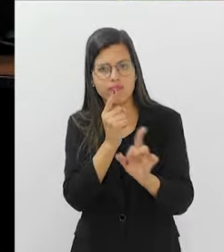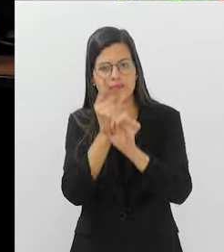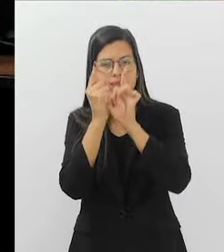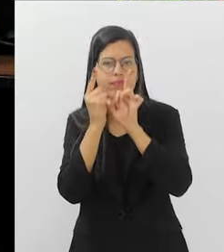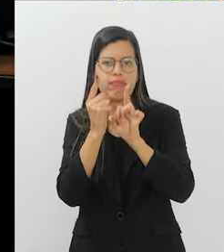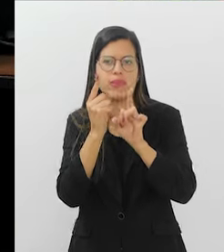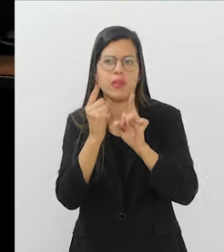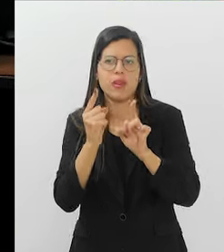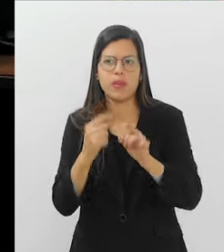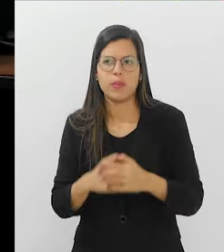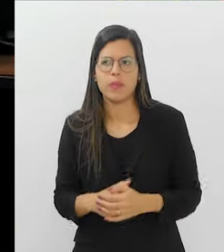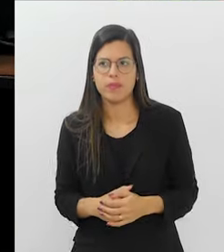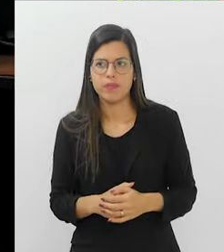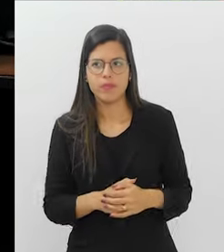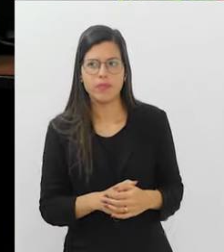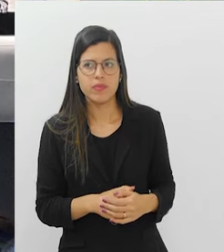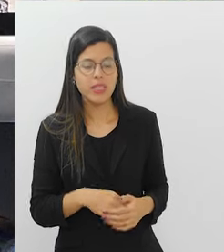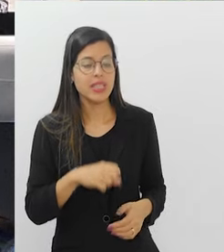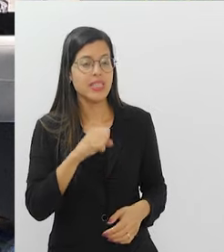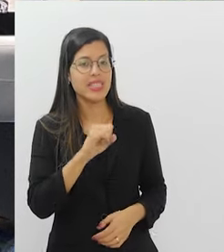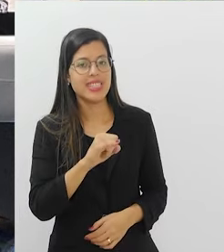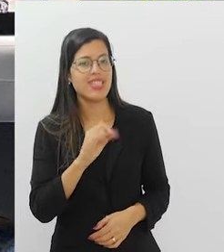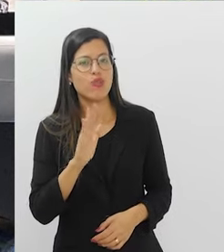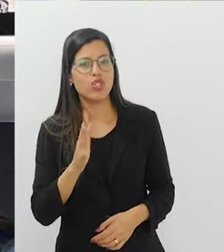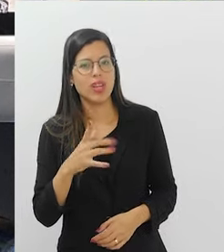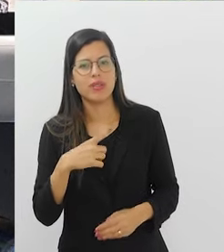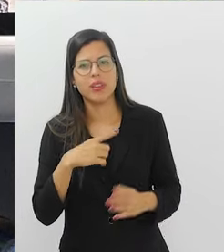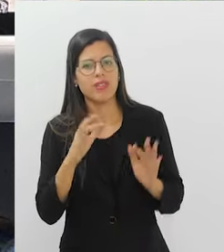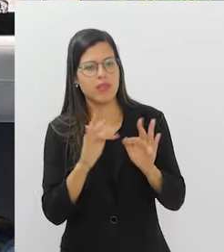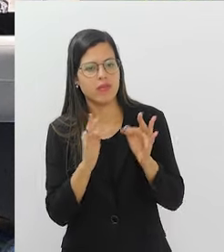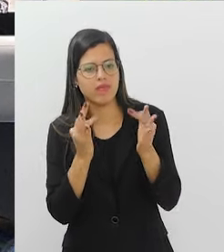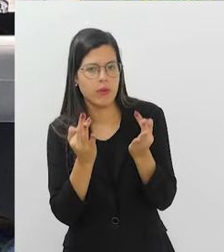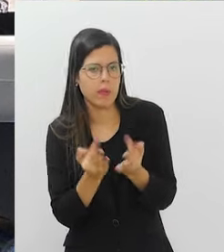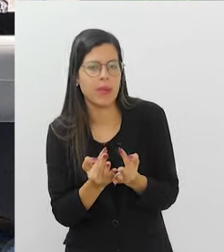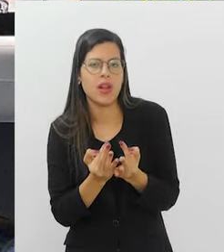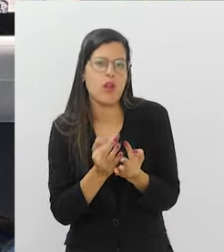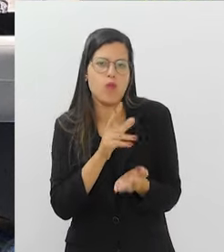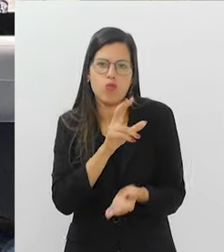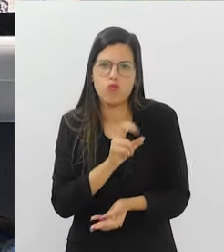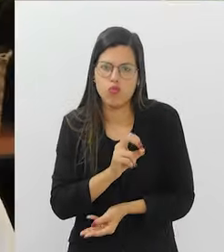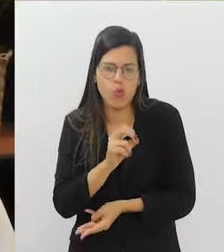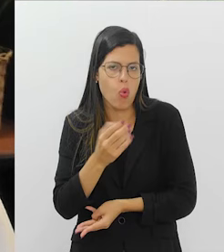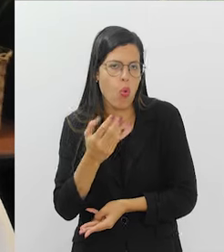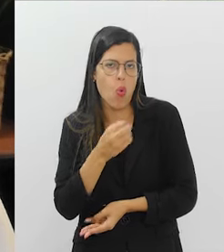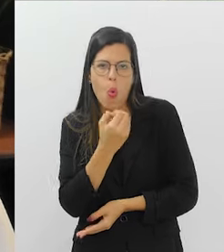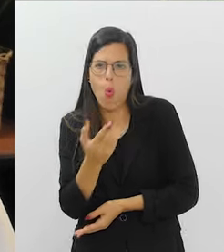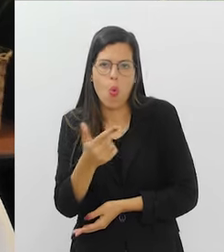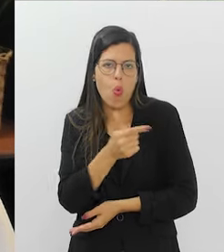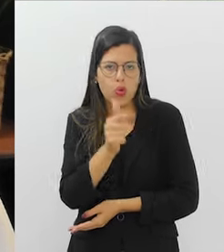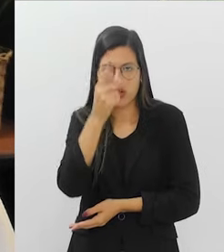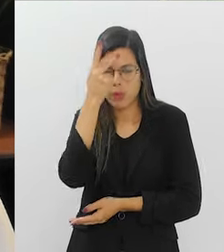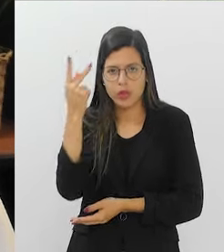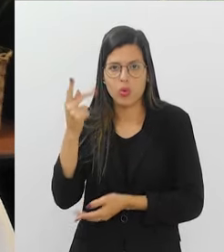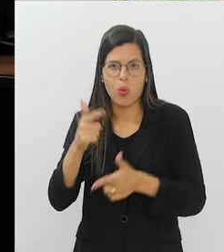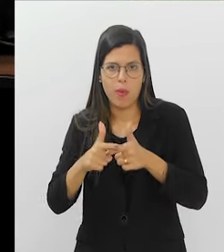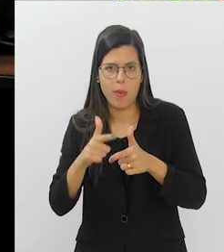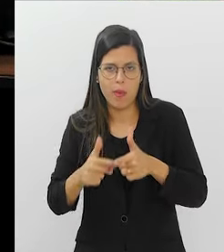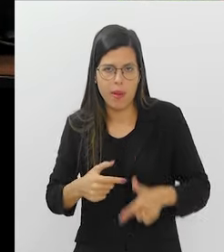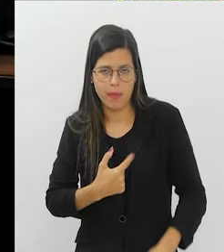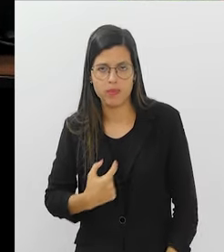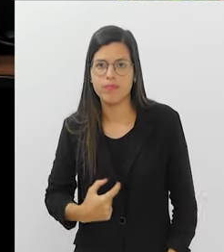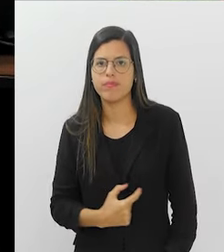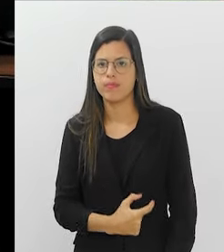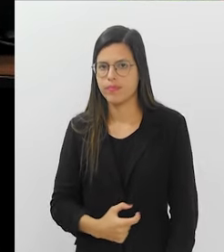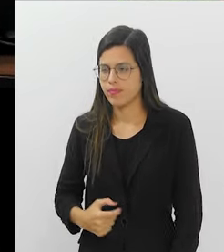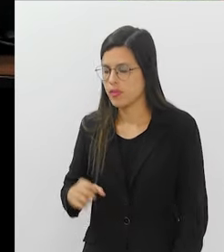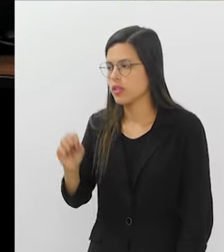identificar alguma coisa. Se eu já tenho casos na família, tive um avô, um tio, alguém com doença no intestino. Principalmente